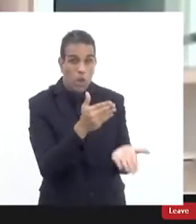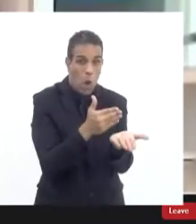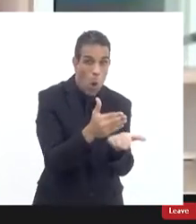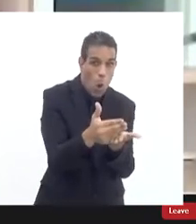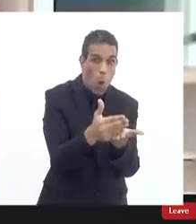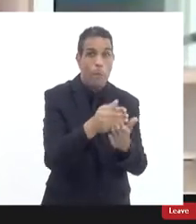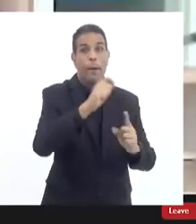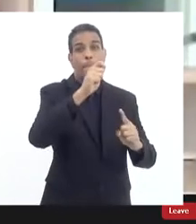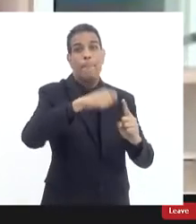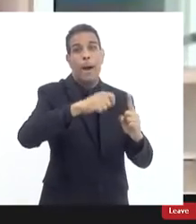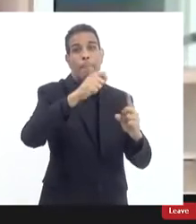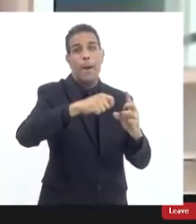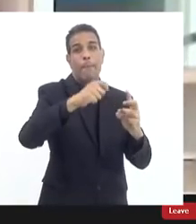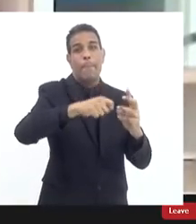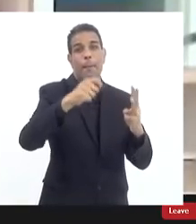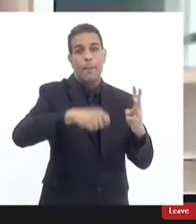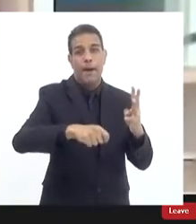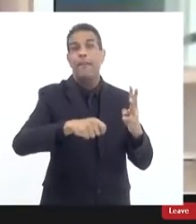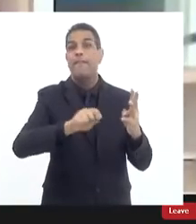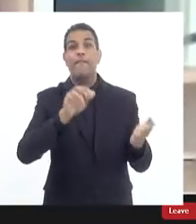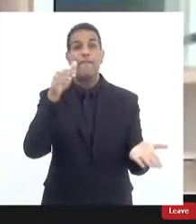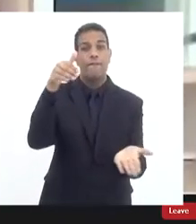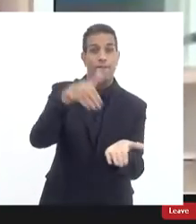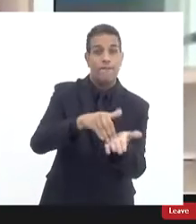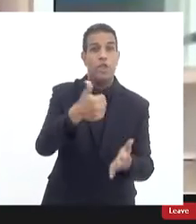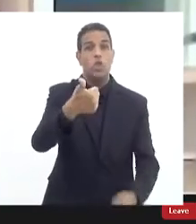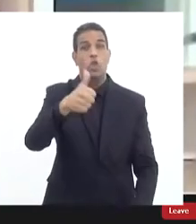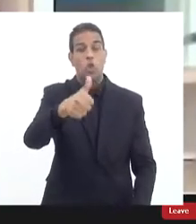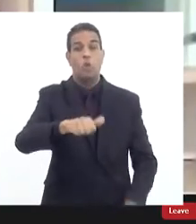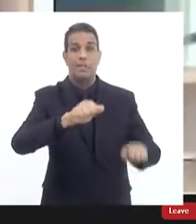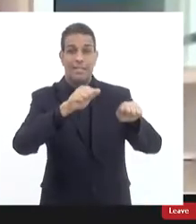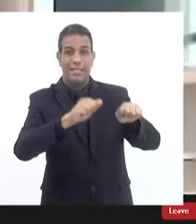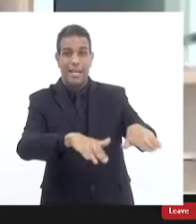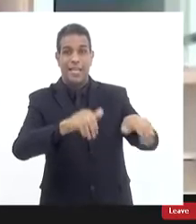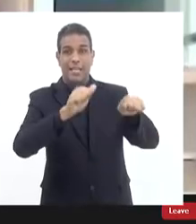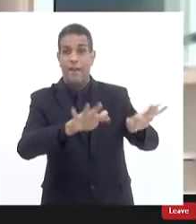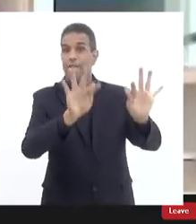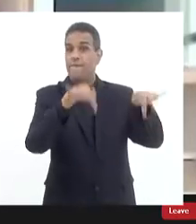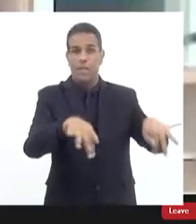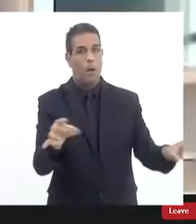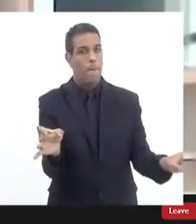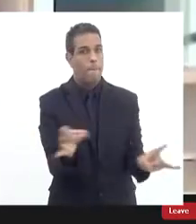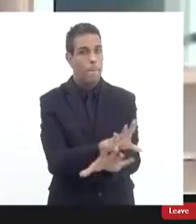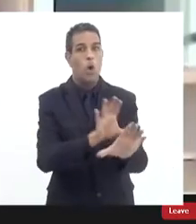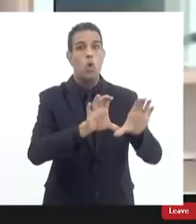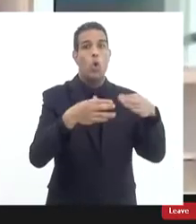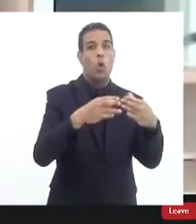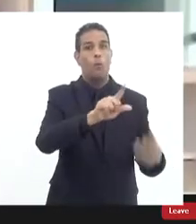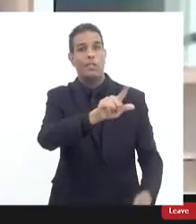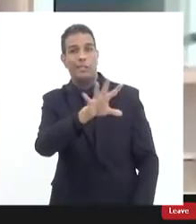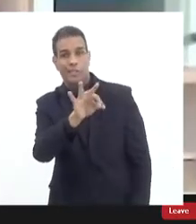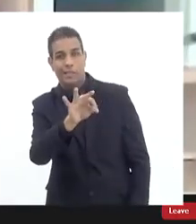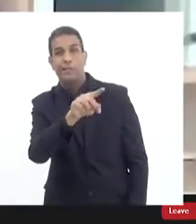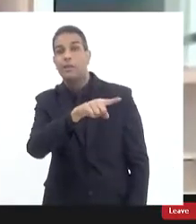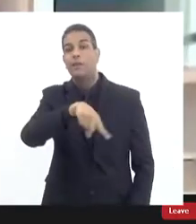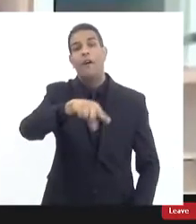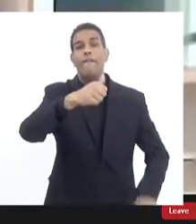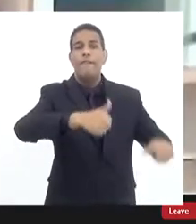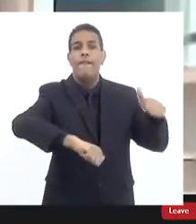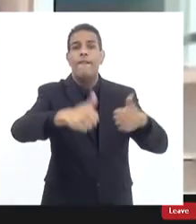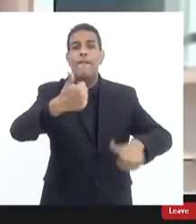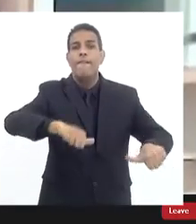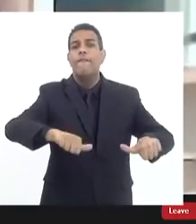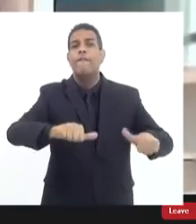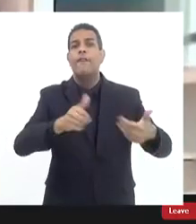quatro meses que vai se esperar no dia 11 de setembro e a partir daí vai ser avaliado o